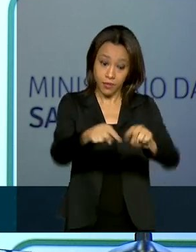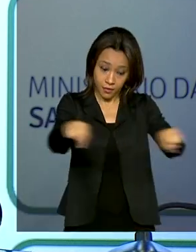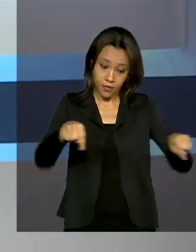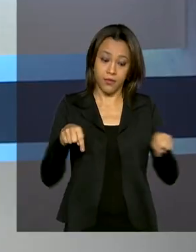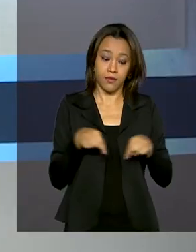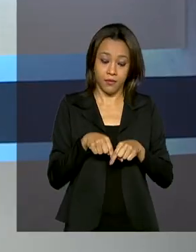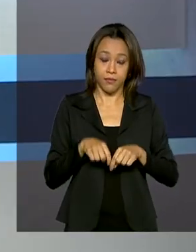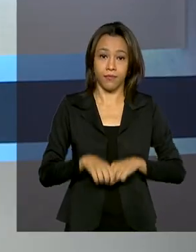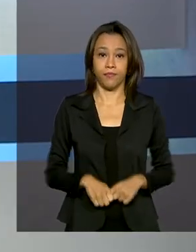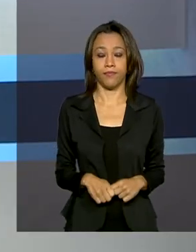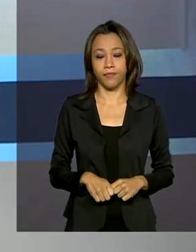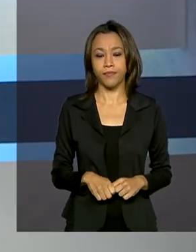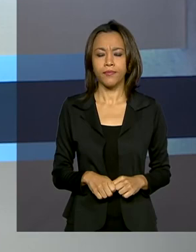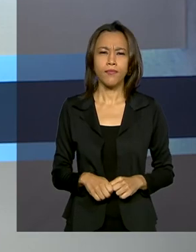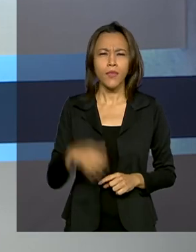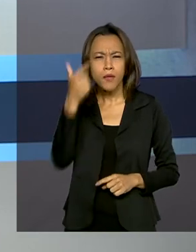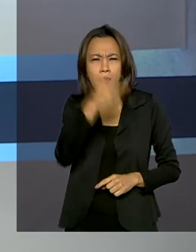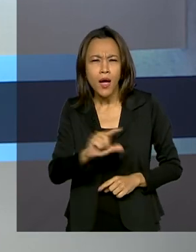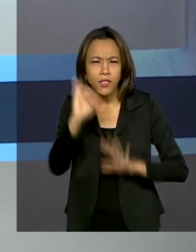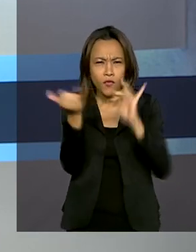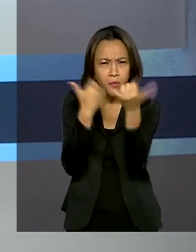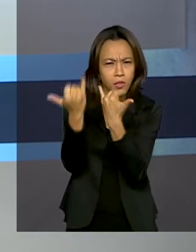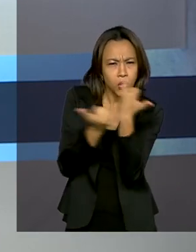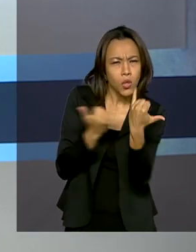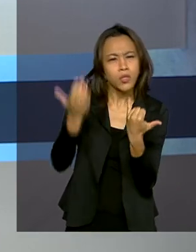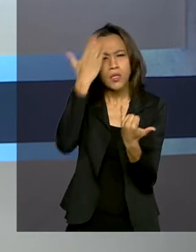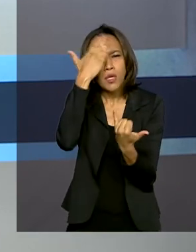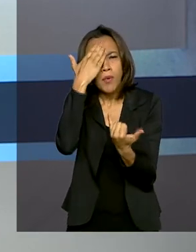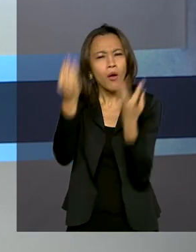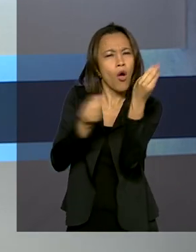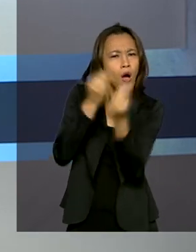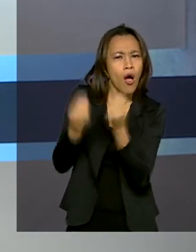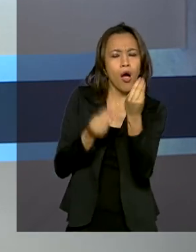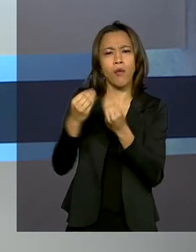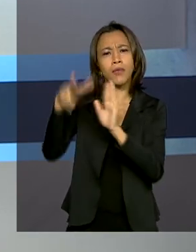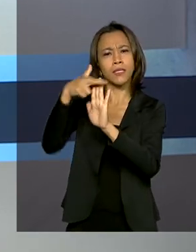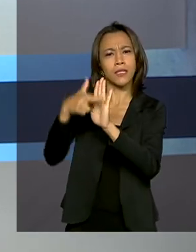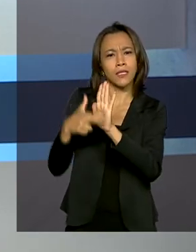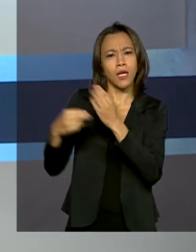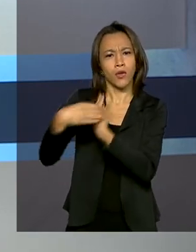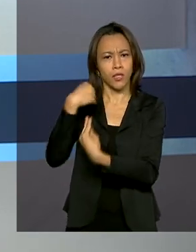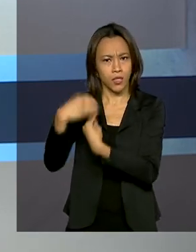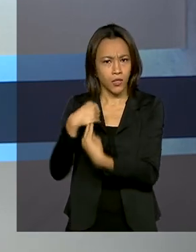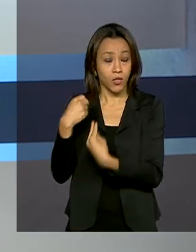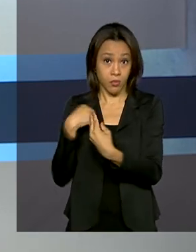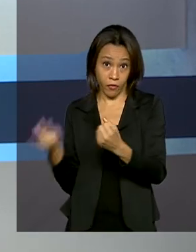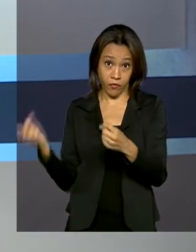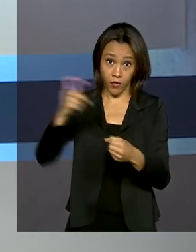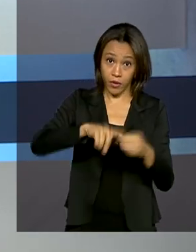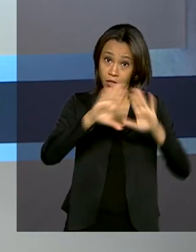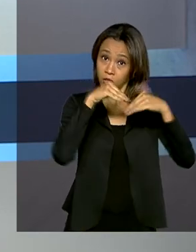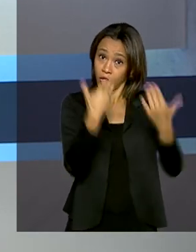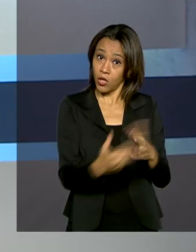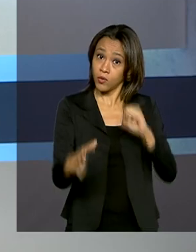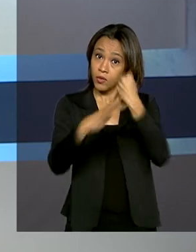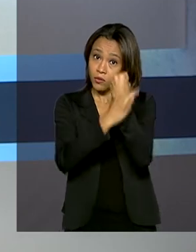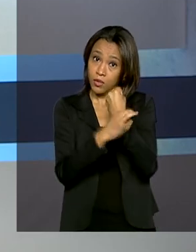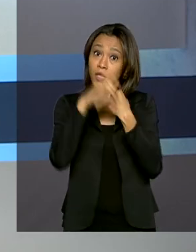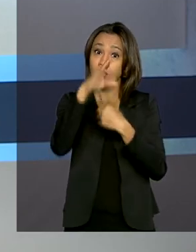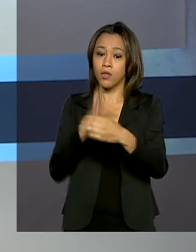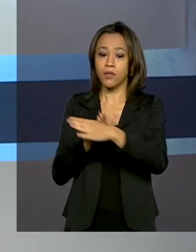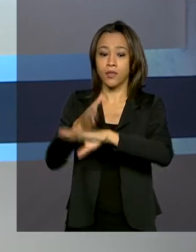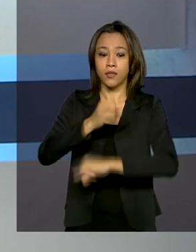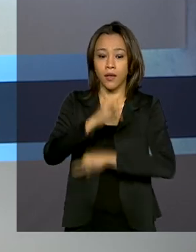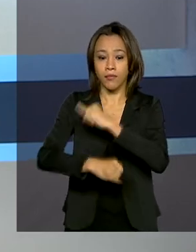de aula. Para mais informações sobre as orientações do retorno seguro às aulas presenciais, basta acessar o